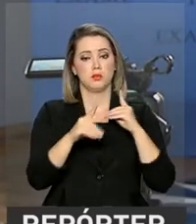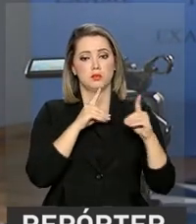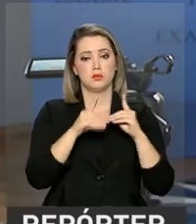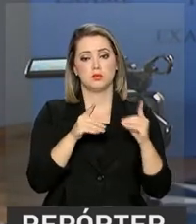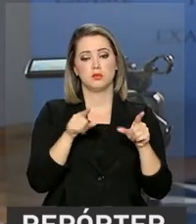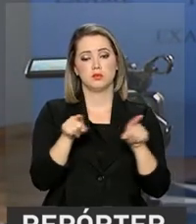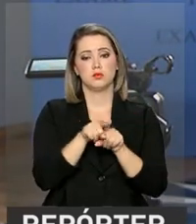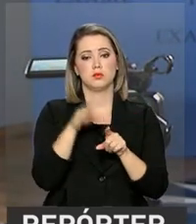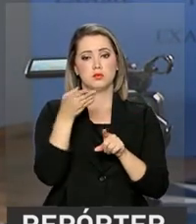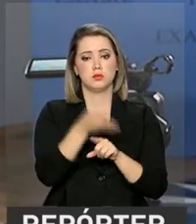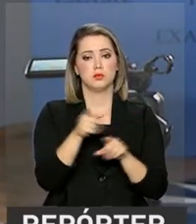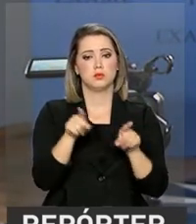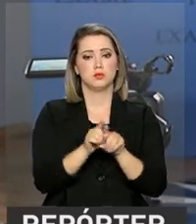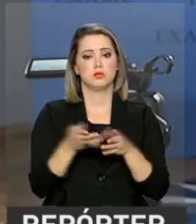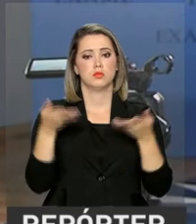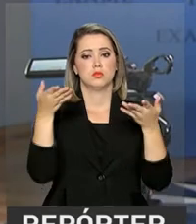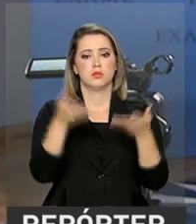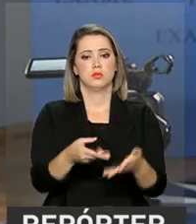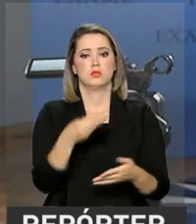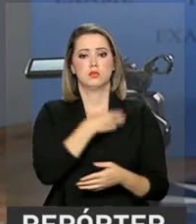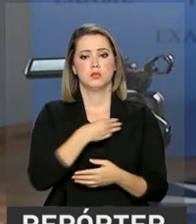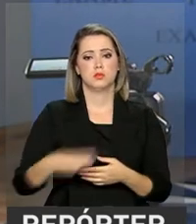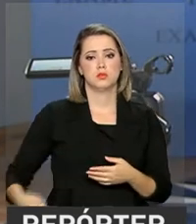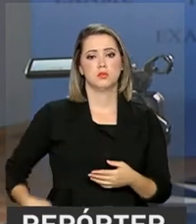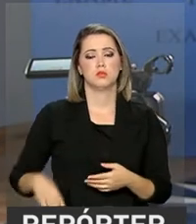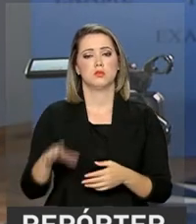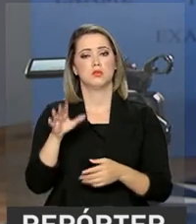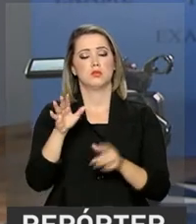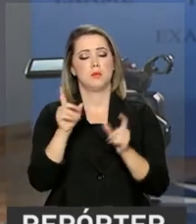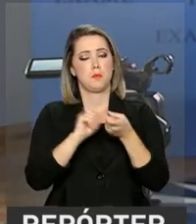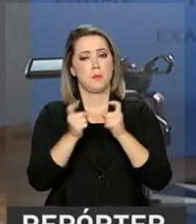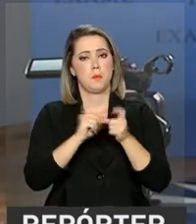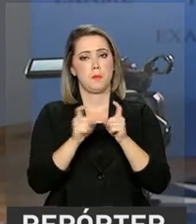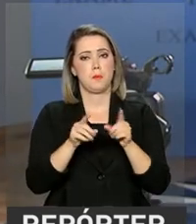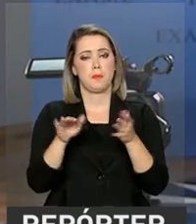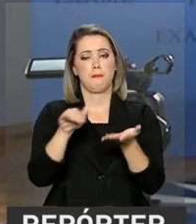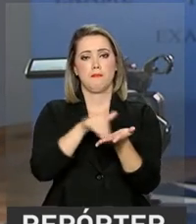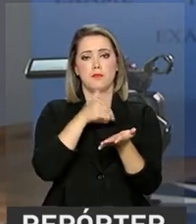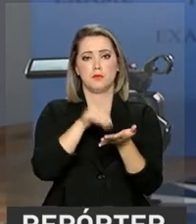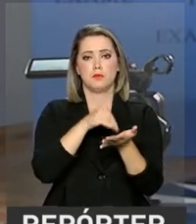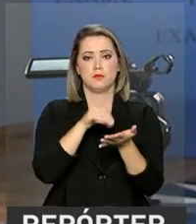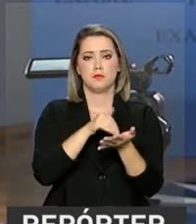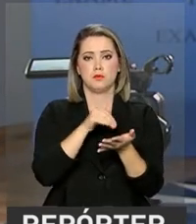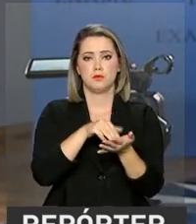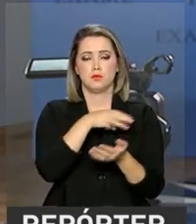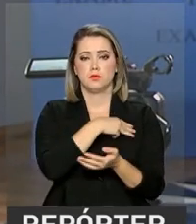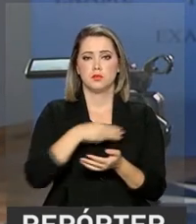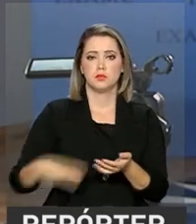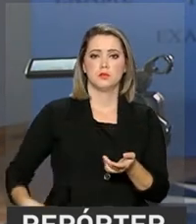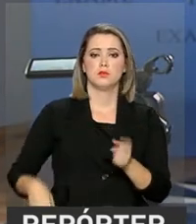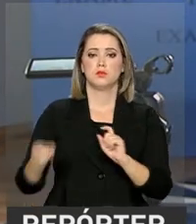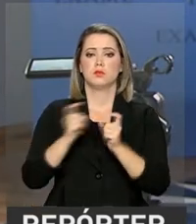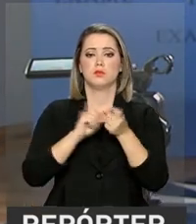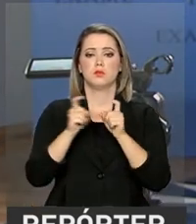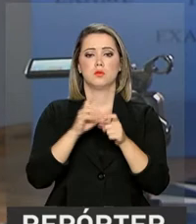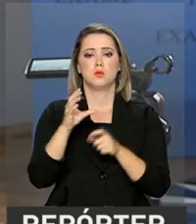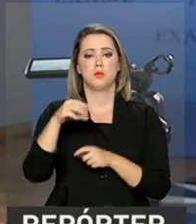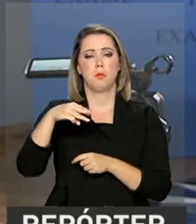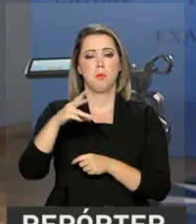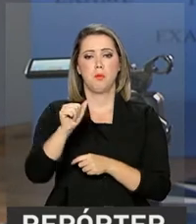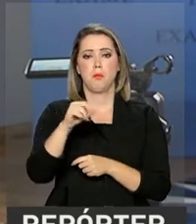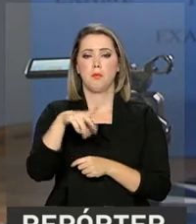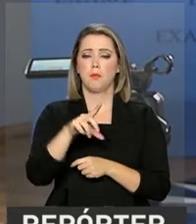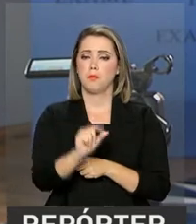sobre a reforma da Previdência, com a participação do ministro da Fazenda e do secretário de Previdência Social do Ministério da Fazenda, Marcelo Caetano,